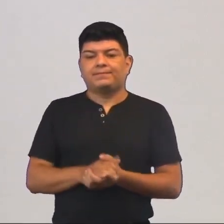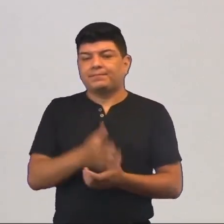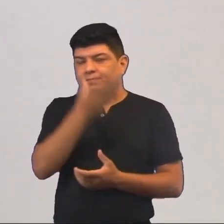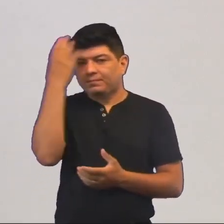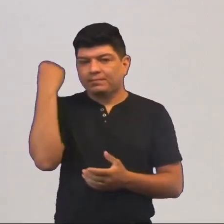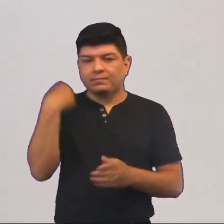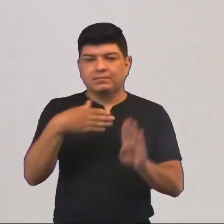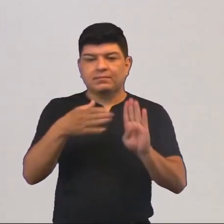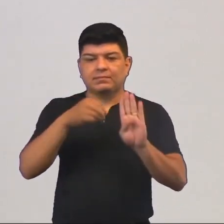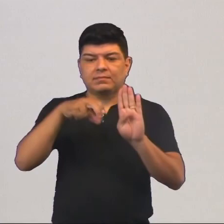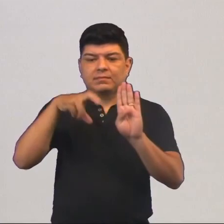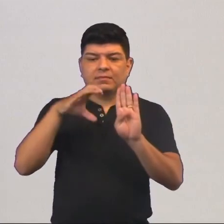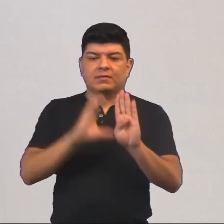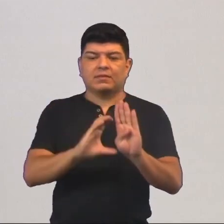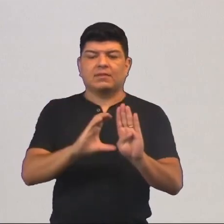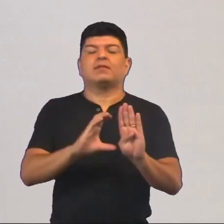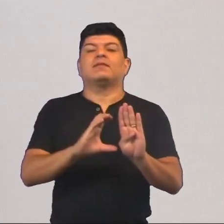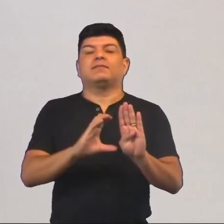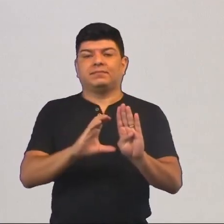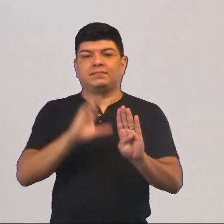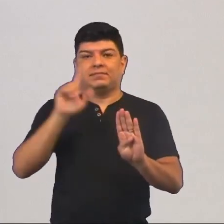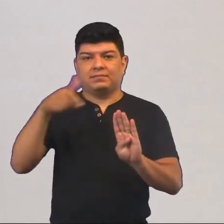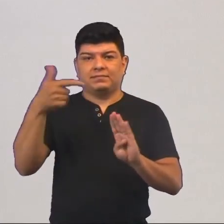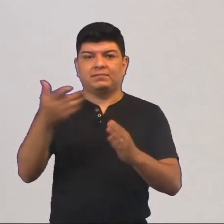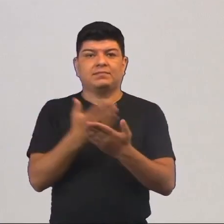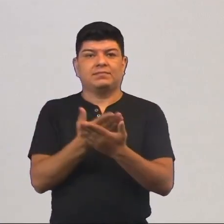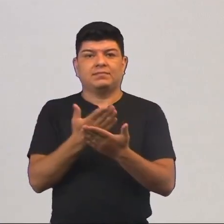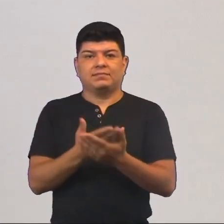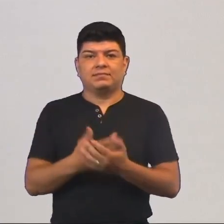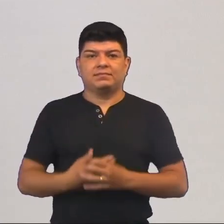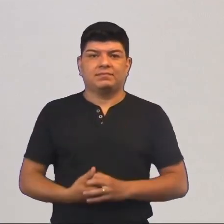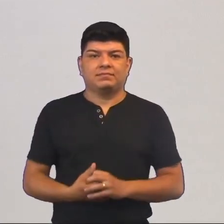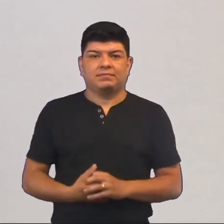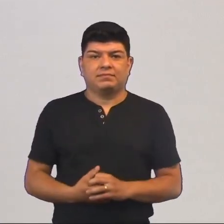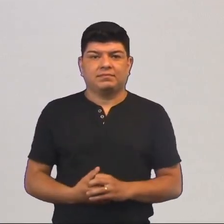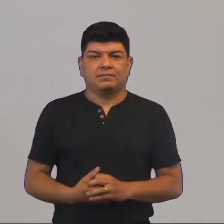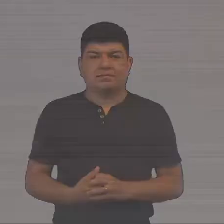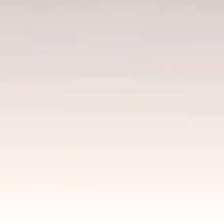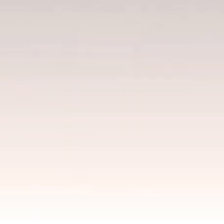Não esqueça de acessar a nossa plataforma Eduque e até a próxima aula.